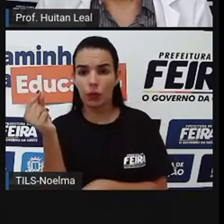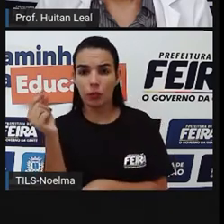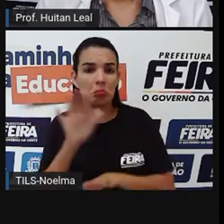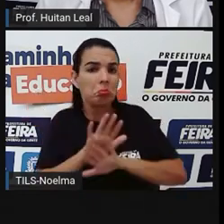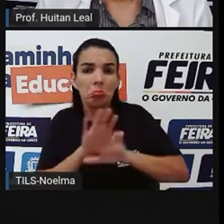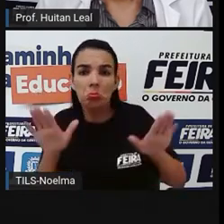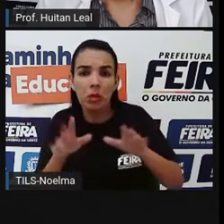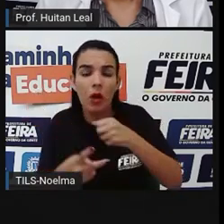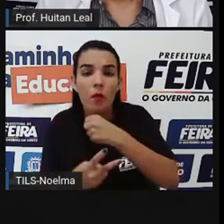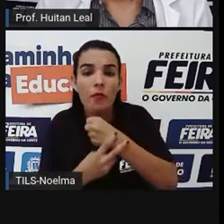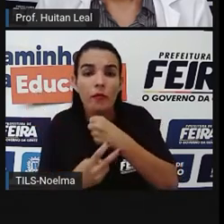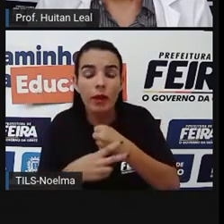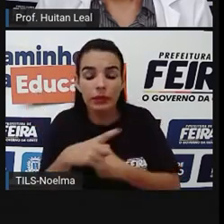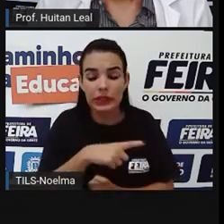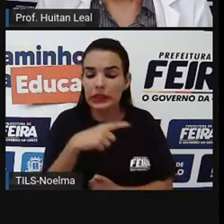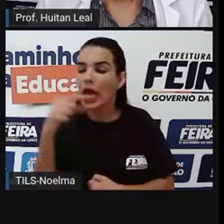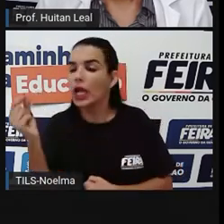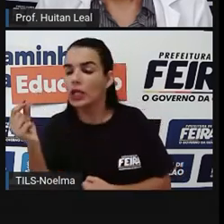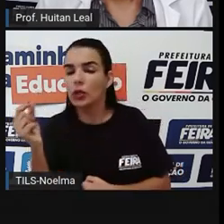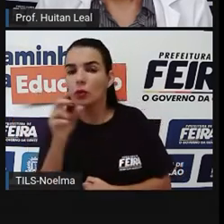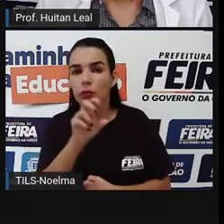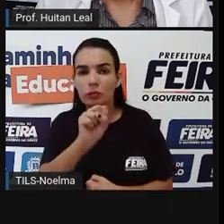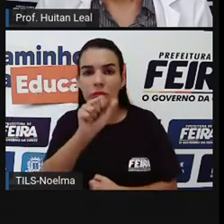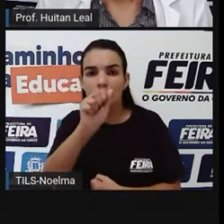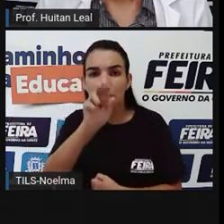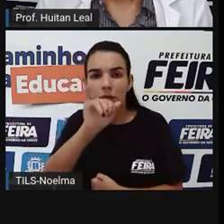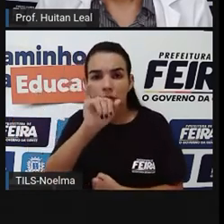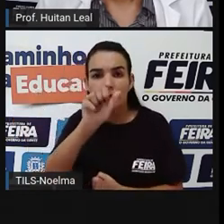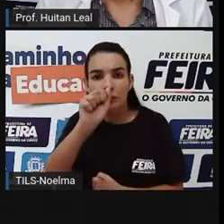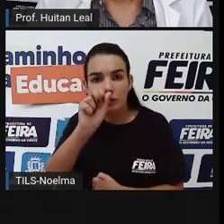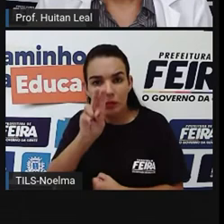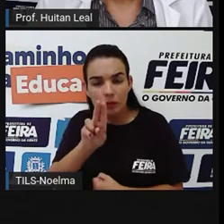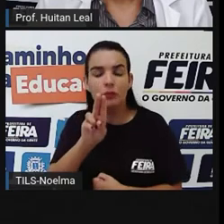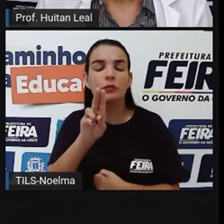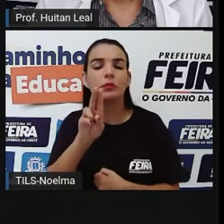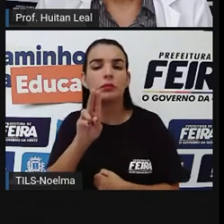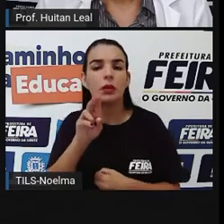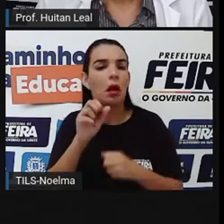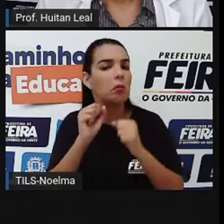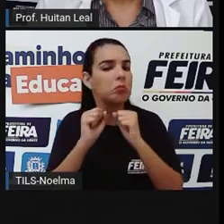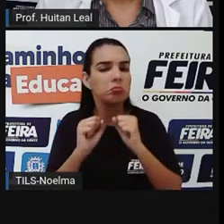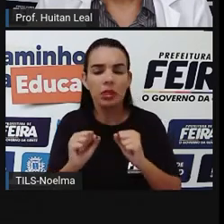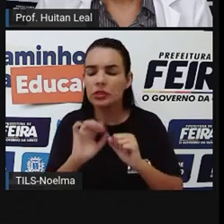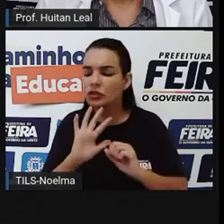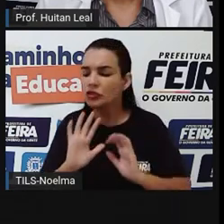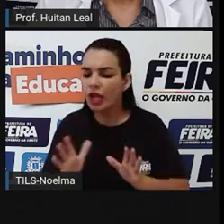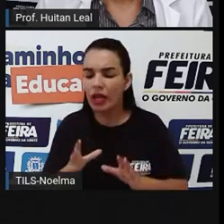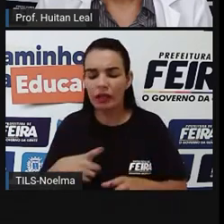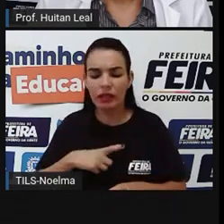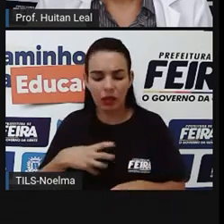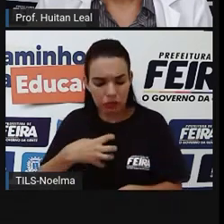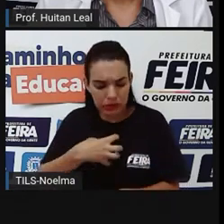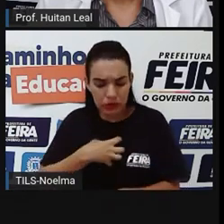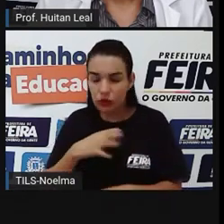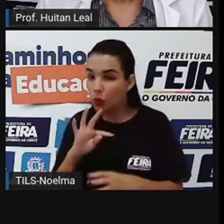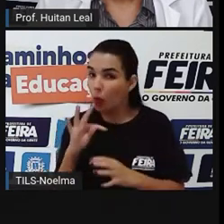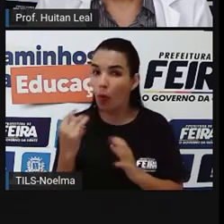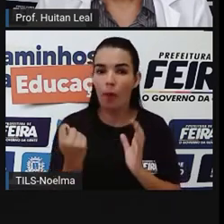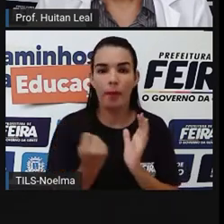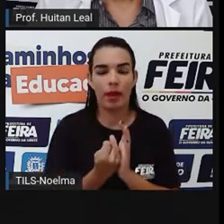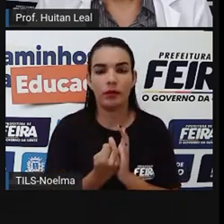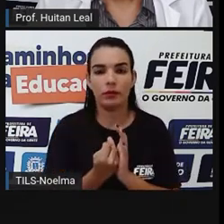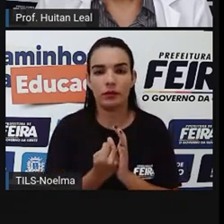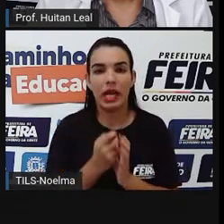saiu já dá um sentido completo. Mesmo que você, após o verbo, coloque alguma outra expressão, algum complemento,